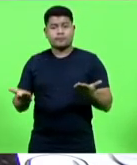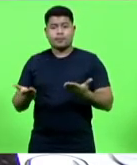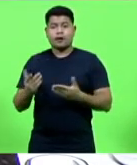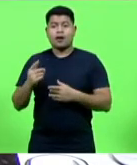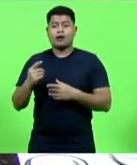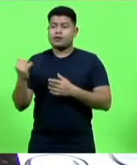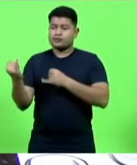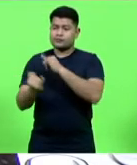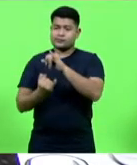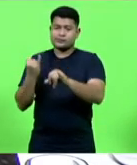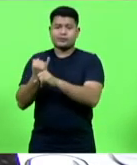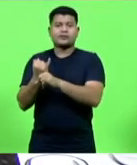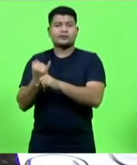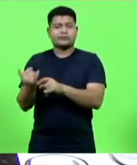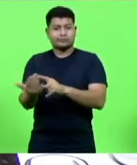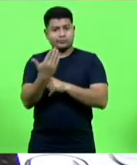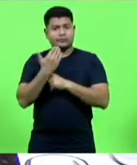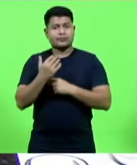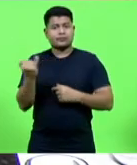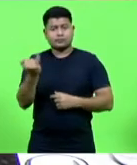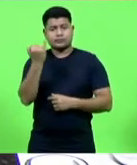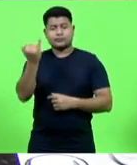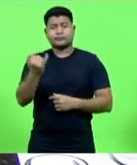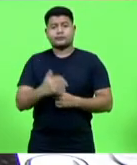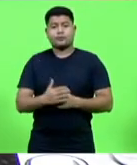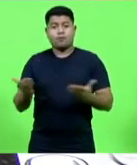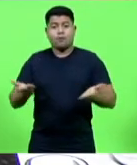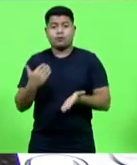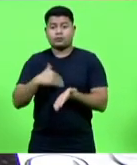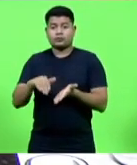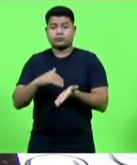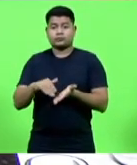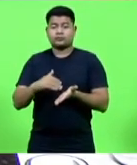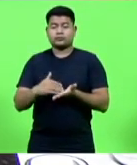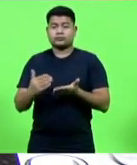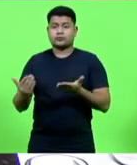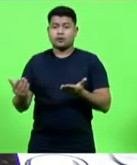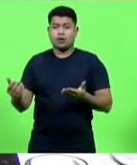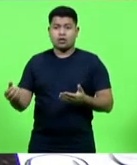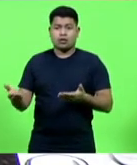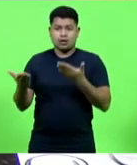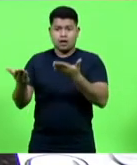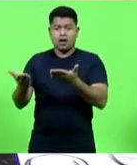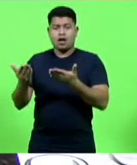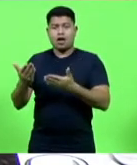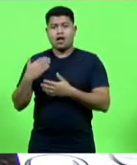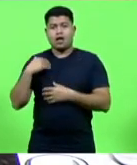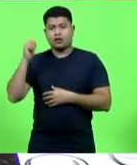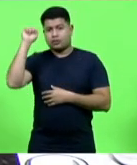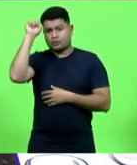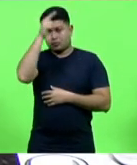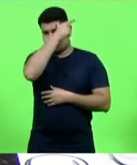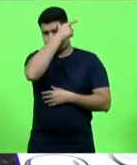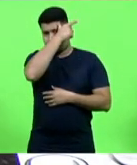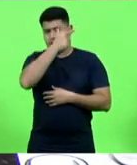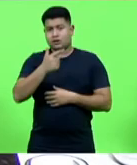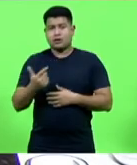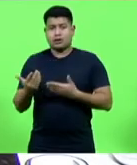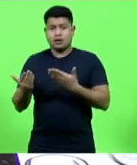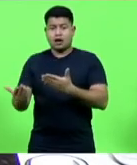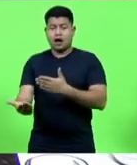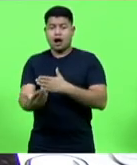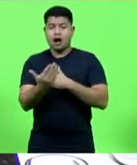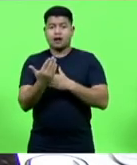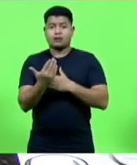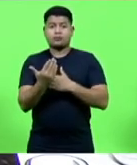importantíssima. Hoje o secretário atual de Agricultura, deputado Altair Silva, ele veio, nos apresentou que